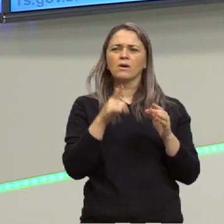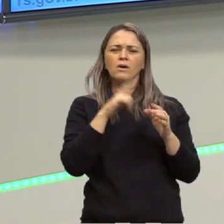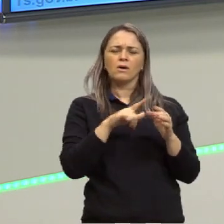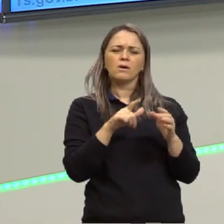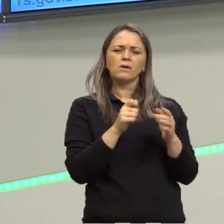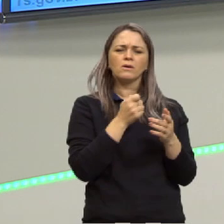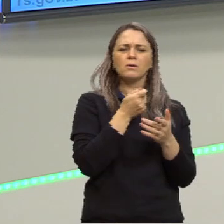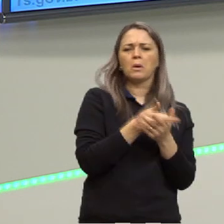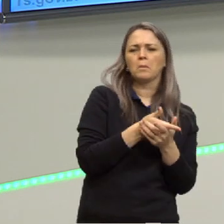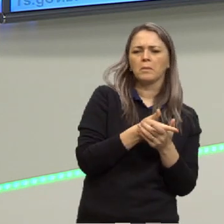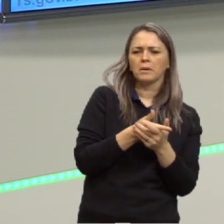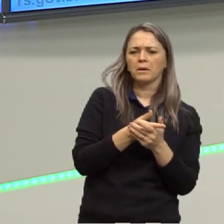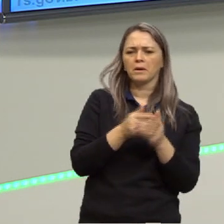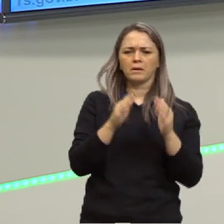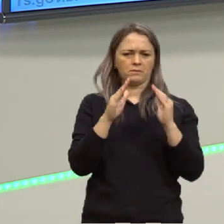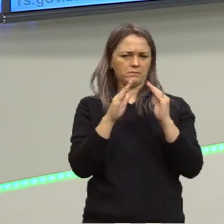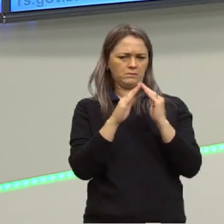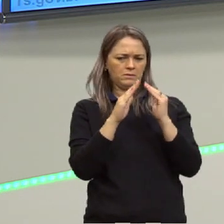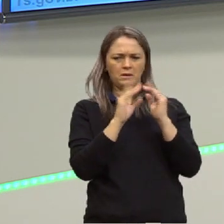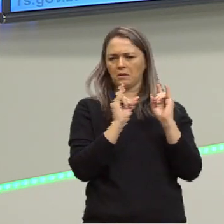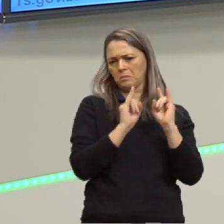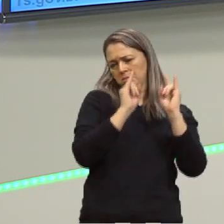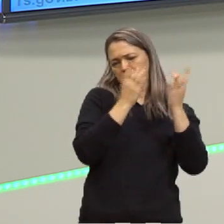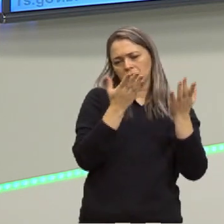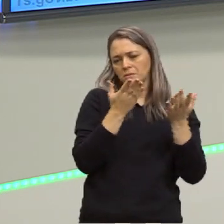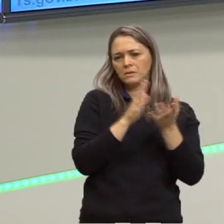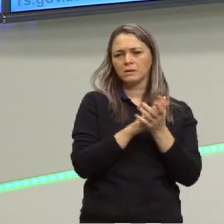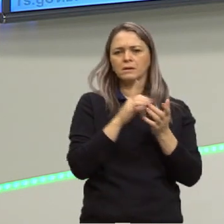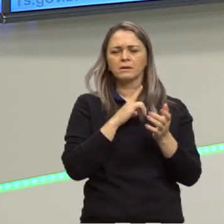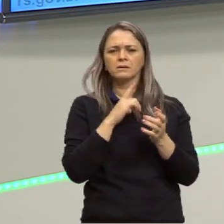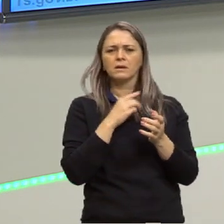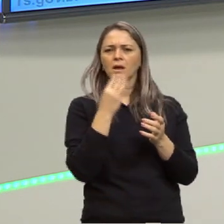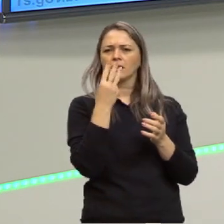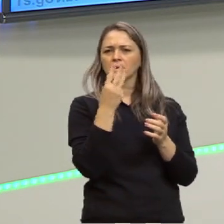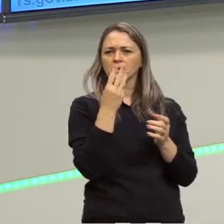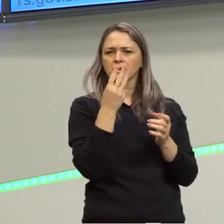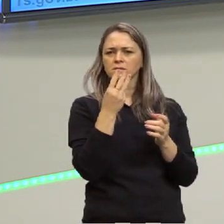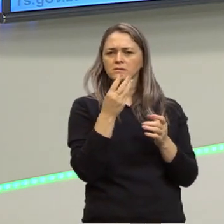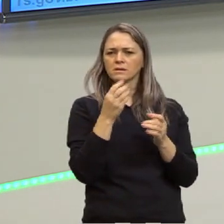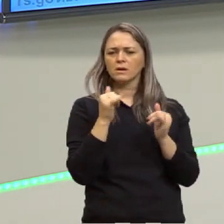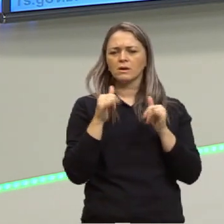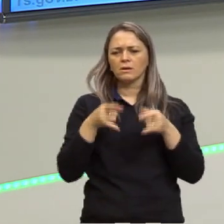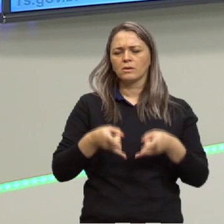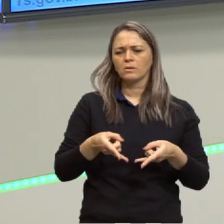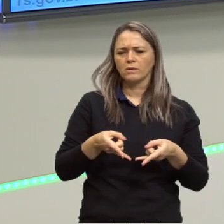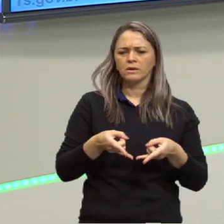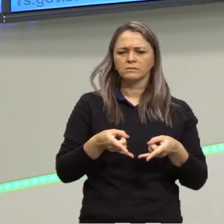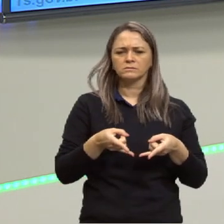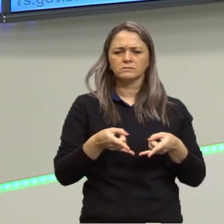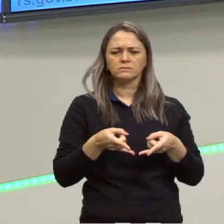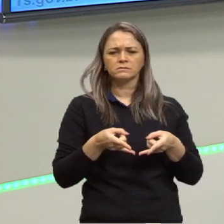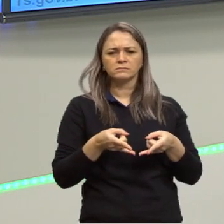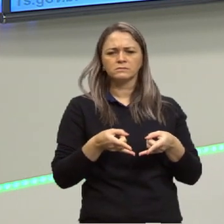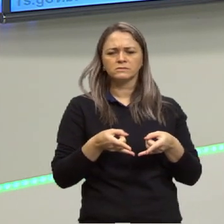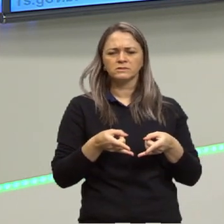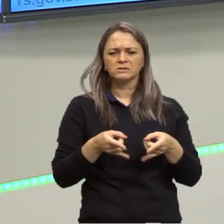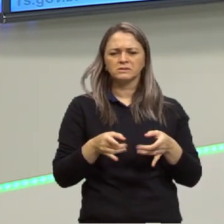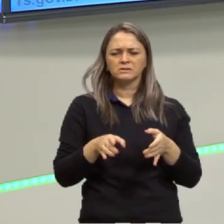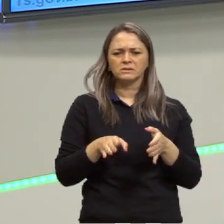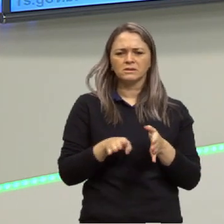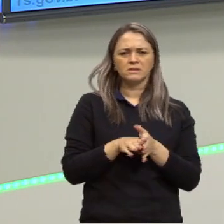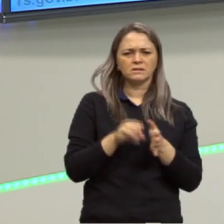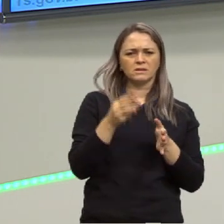enunciado me dizer que tem três quartos e eu chegar no imóvel e os três